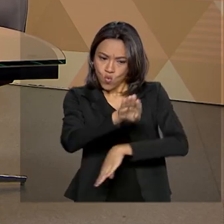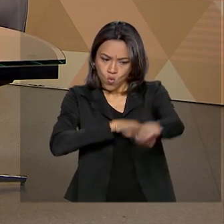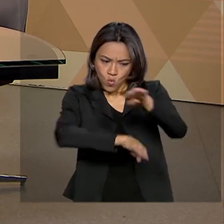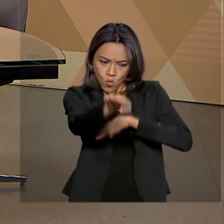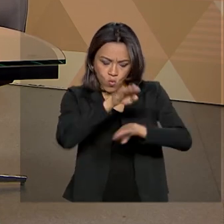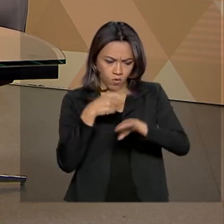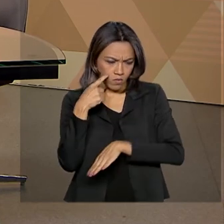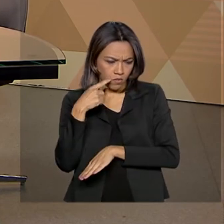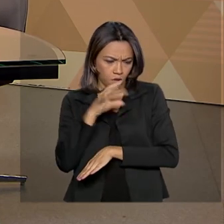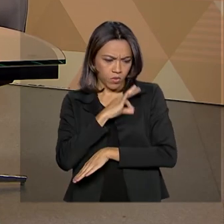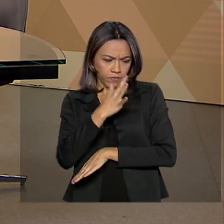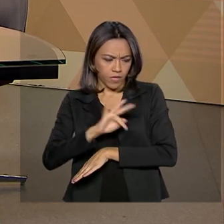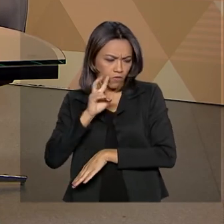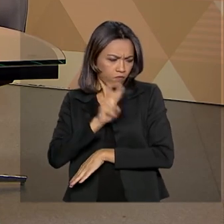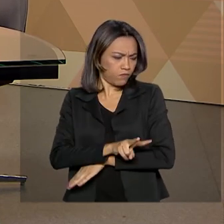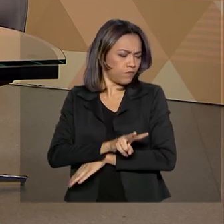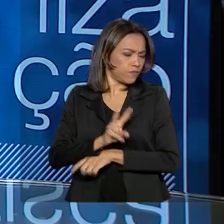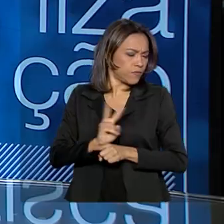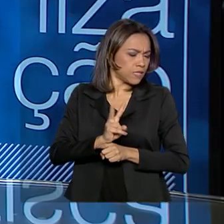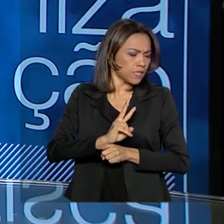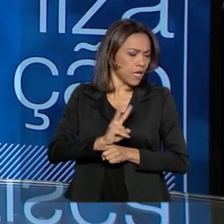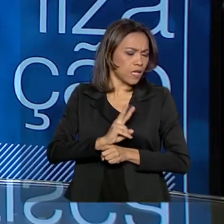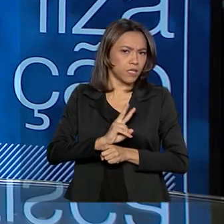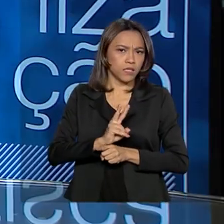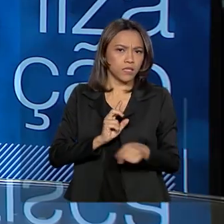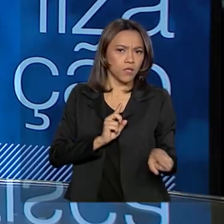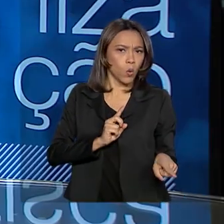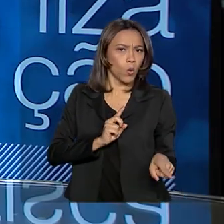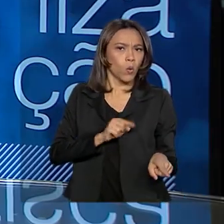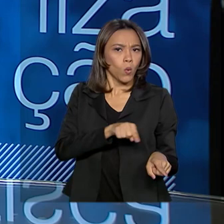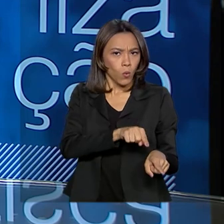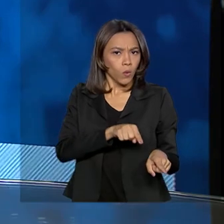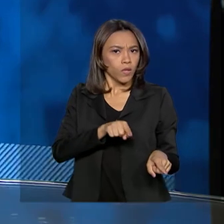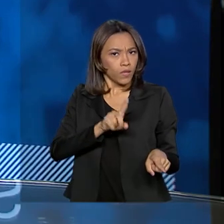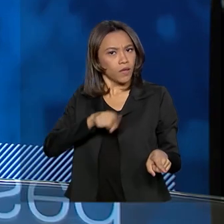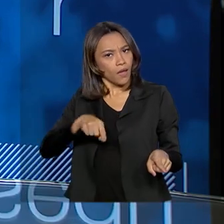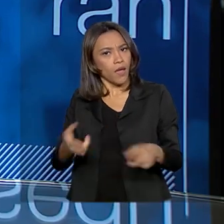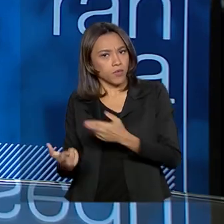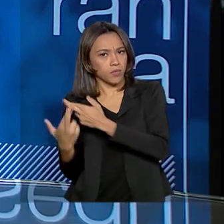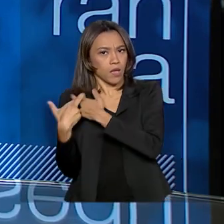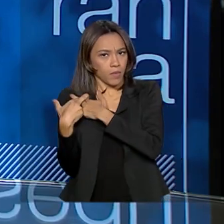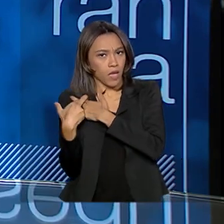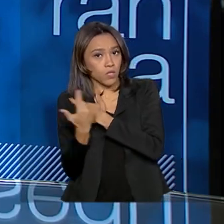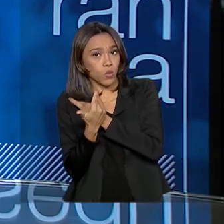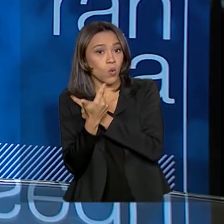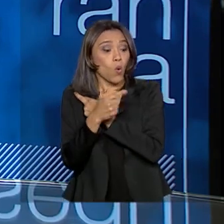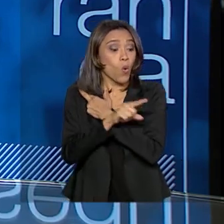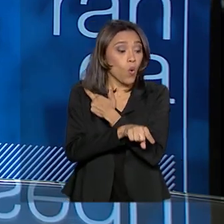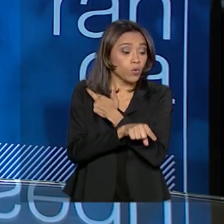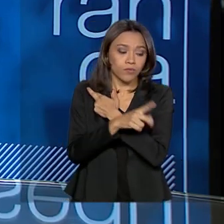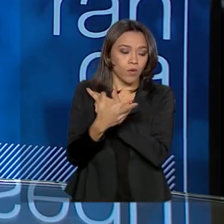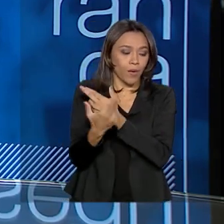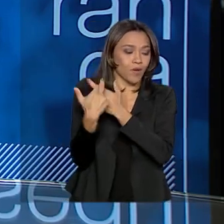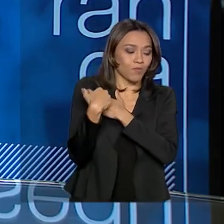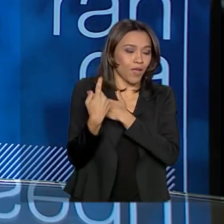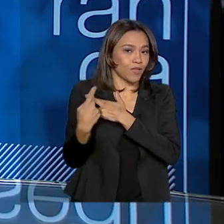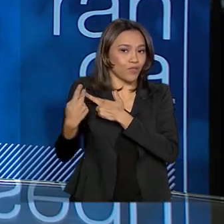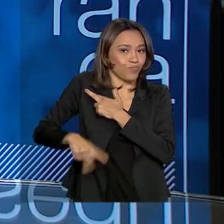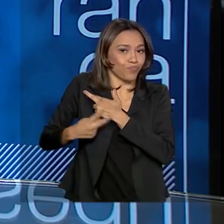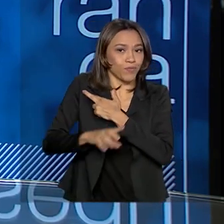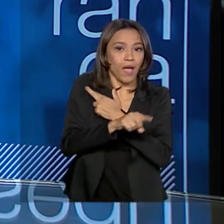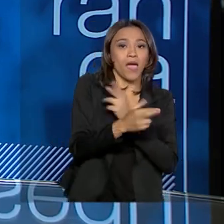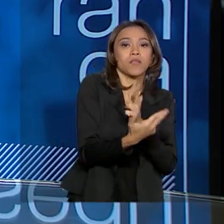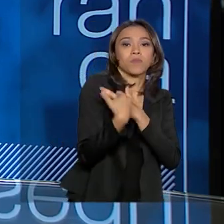fiscaliza, muitas das questões são atribuições diretas da Polícia Rodoviária Federal, outras que nós promovemos o encaminhamento. Se falou de